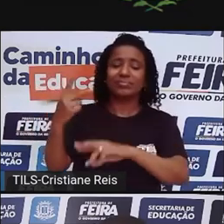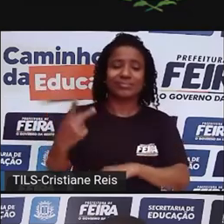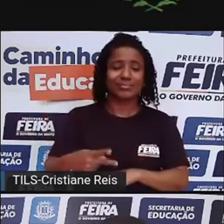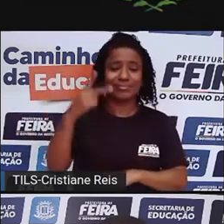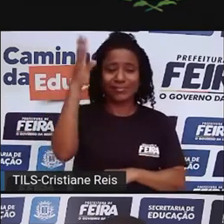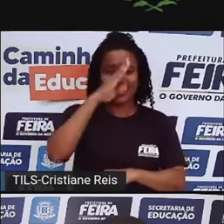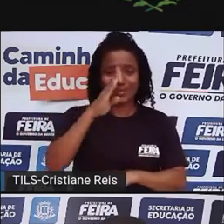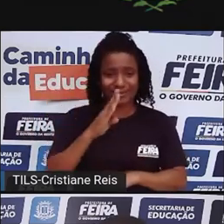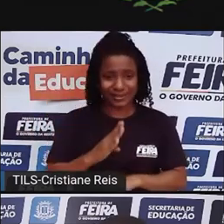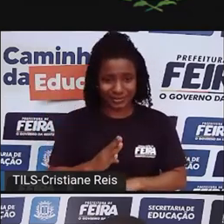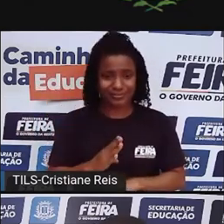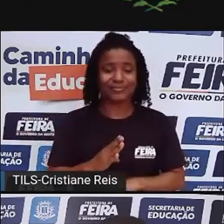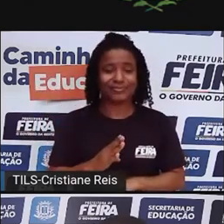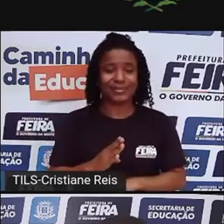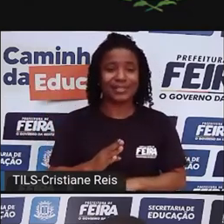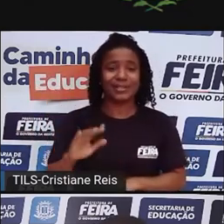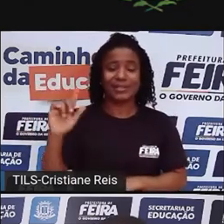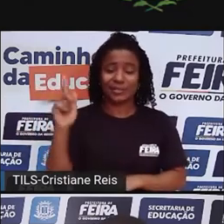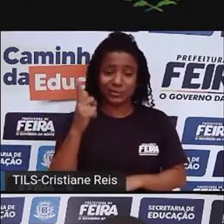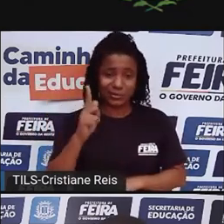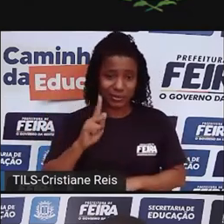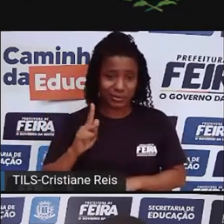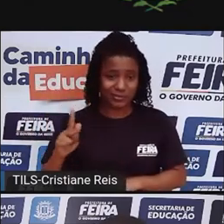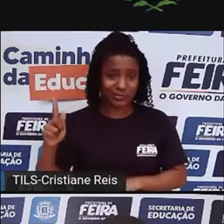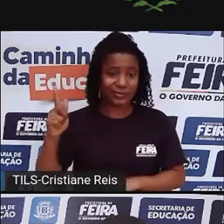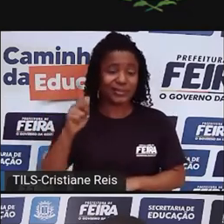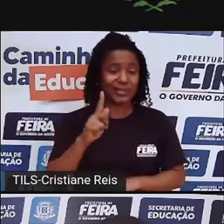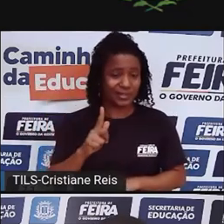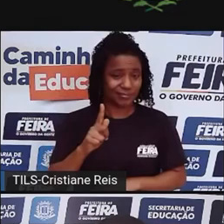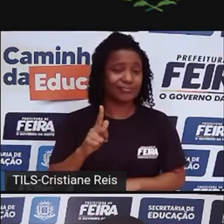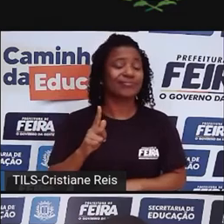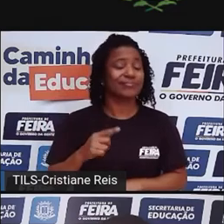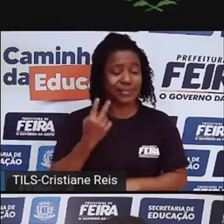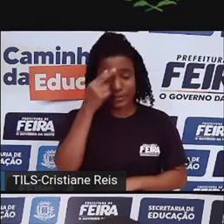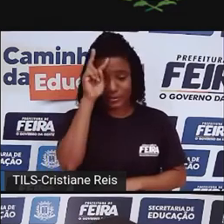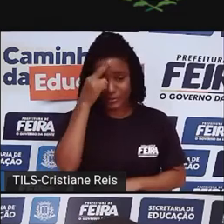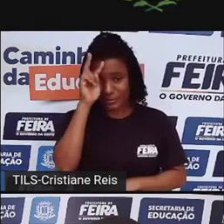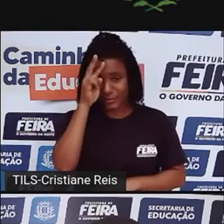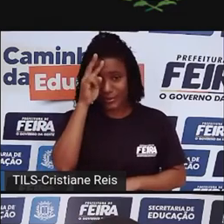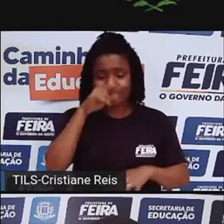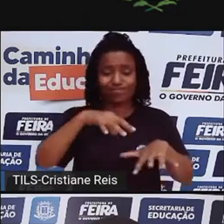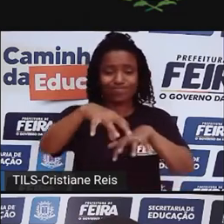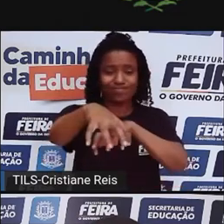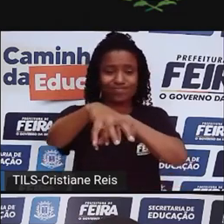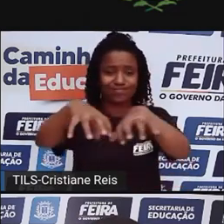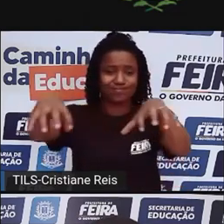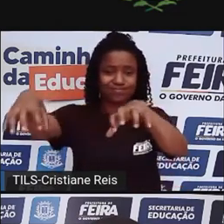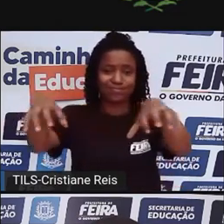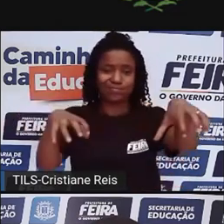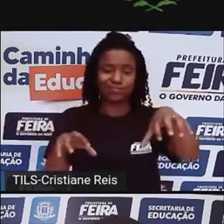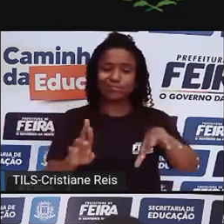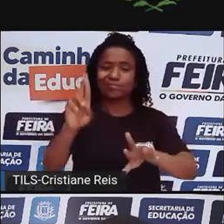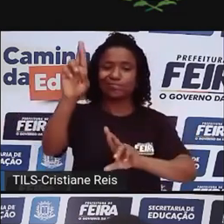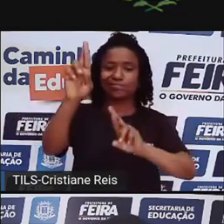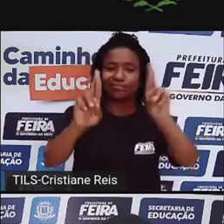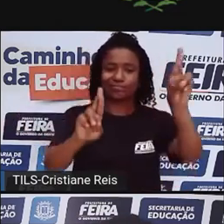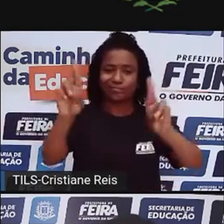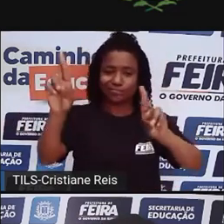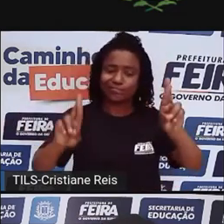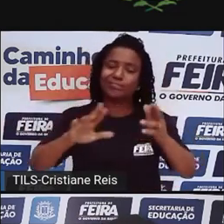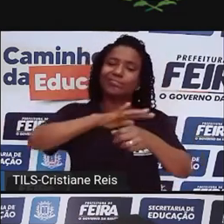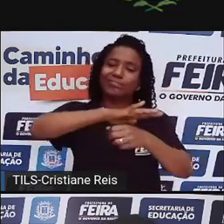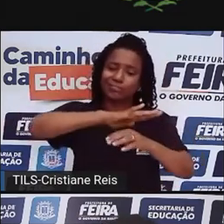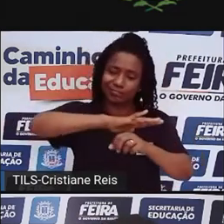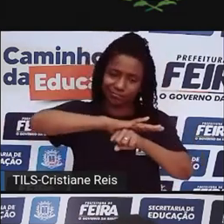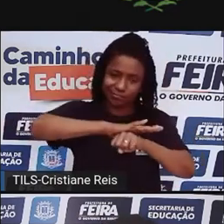cortando a geografia, os lugares e lucrando historicamente com esses lugares de opressão. Então, as colonialidades interessam a